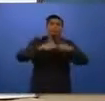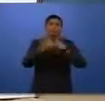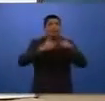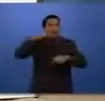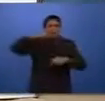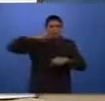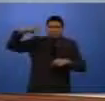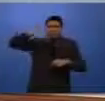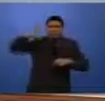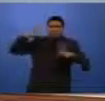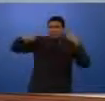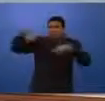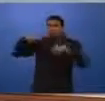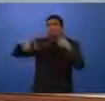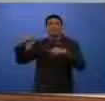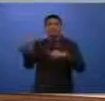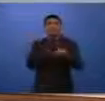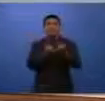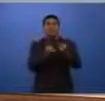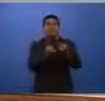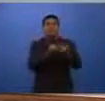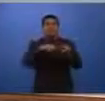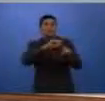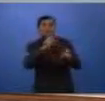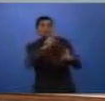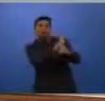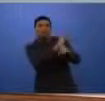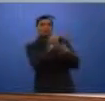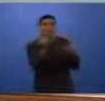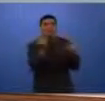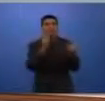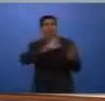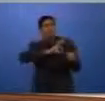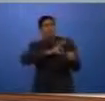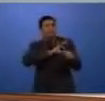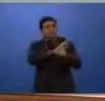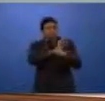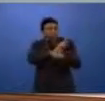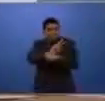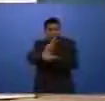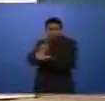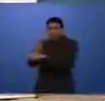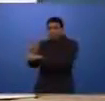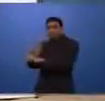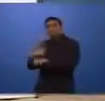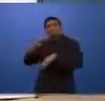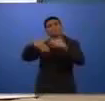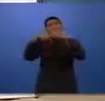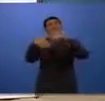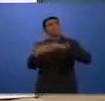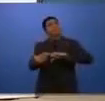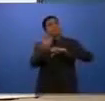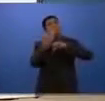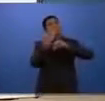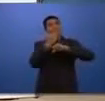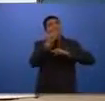policiais, para investigações, para o policiamento ostensivo, para grandes operações policiais, o que traz um bom